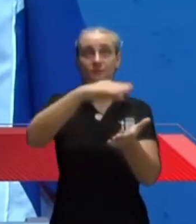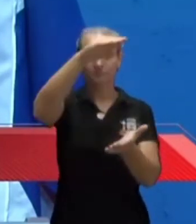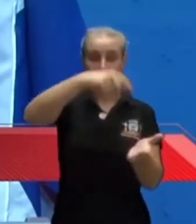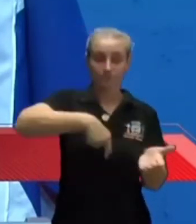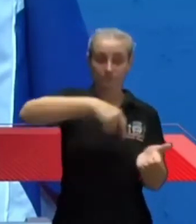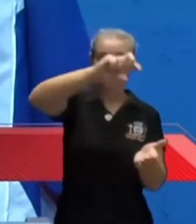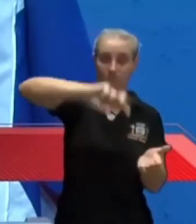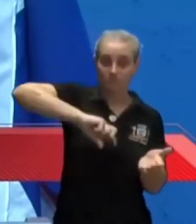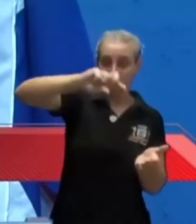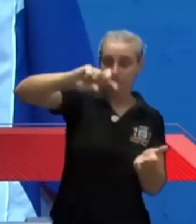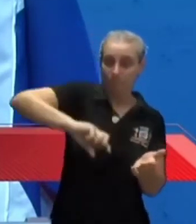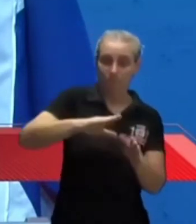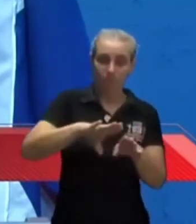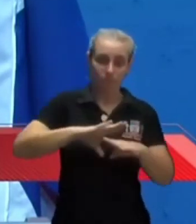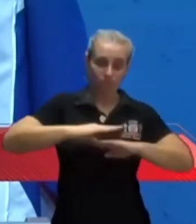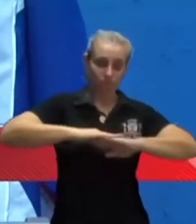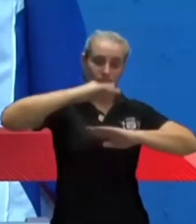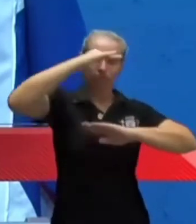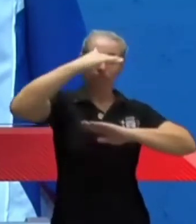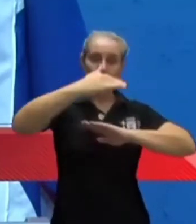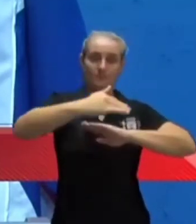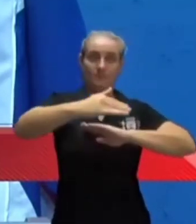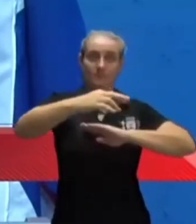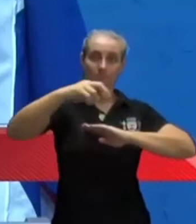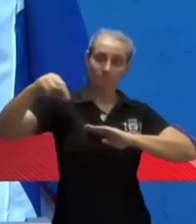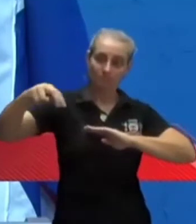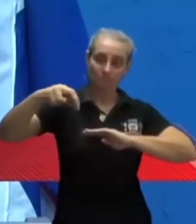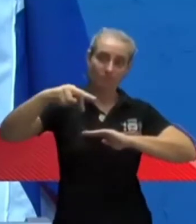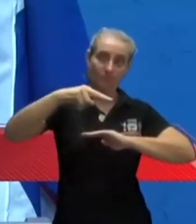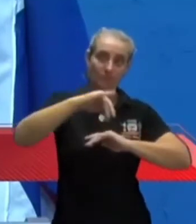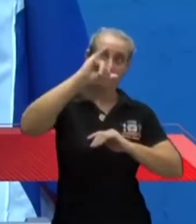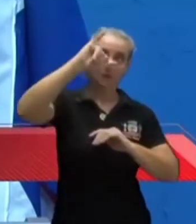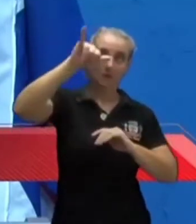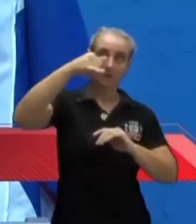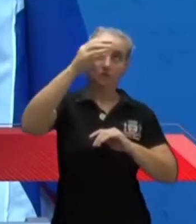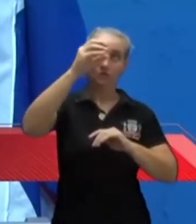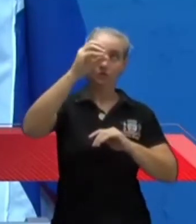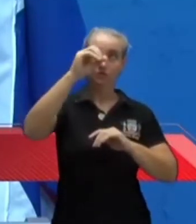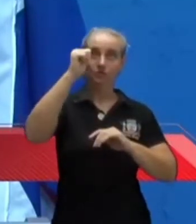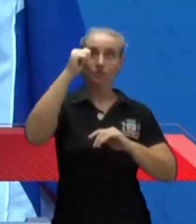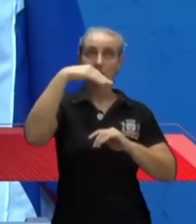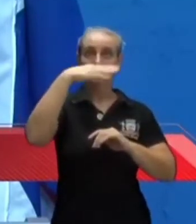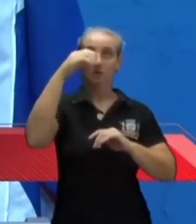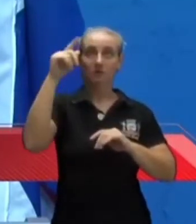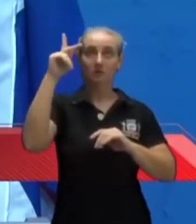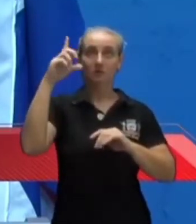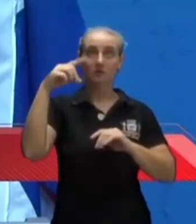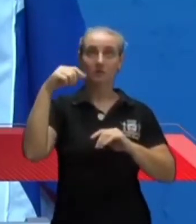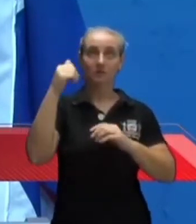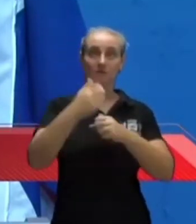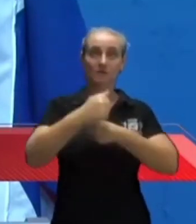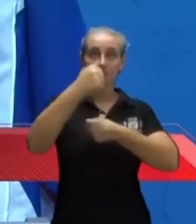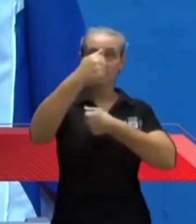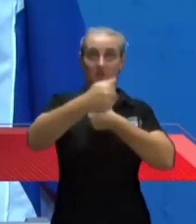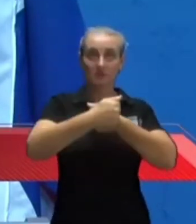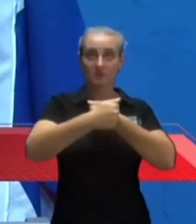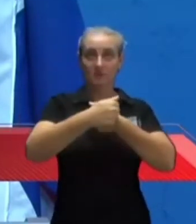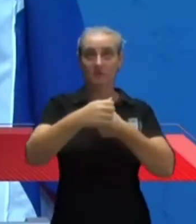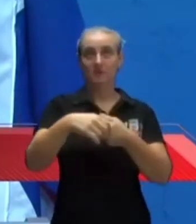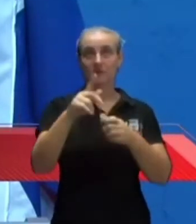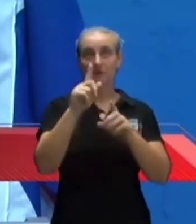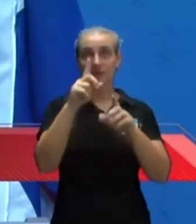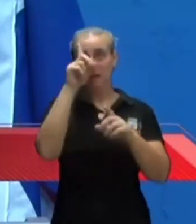com elevação para pedestre na rua João Dantas Filgueira, mais precisamente em frente à Igreja Missões Mundiais,